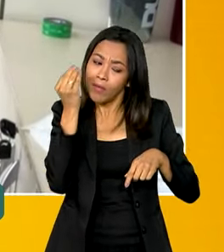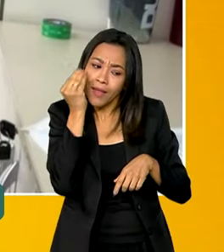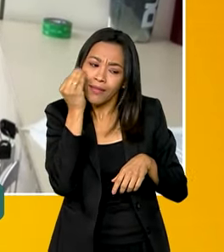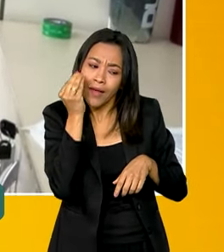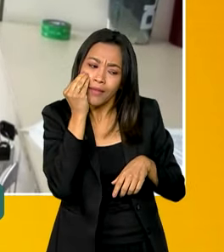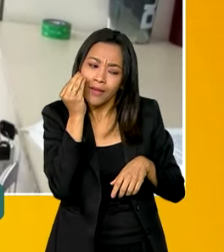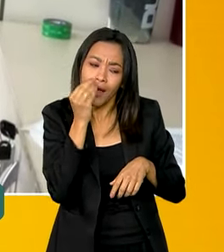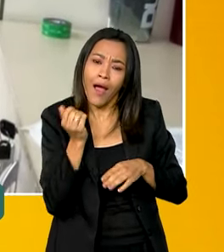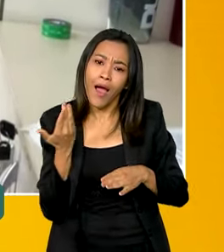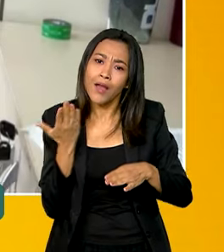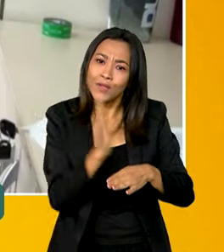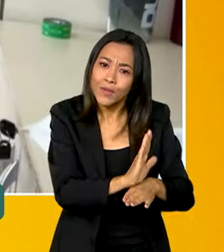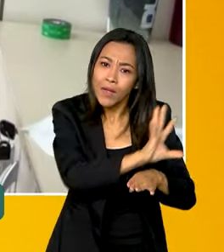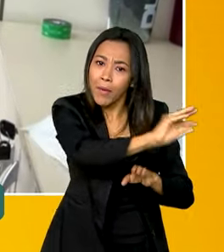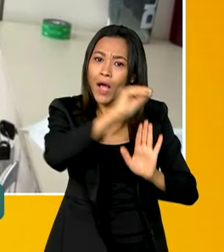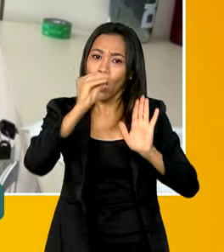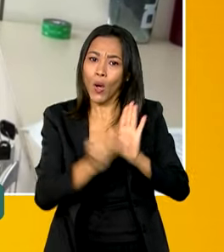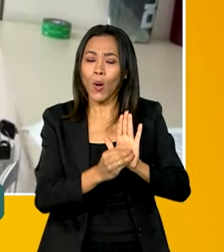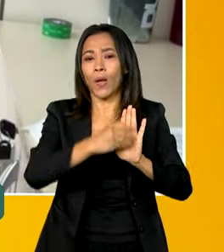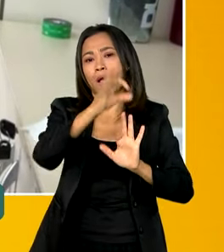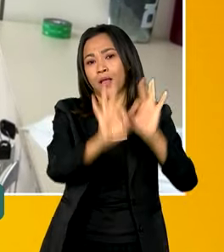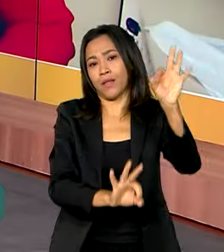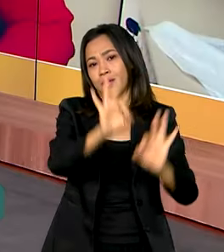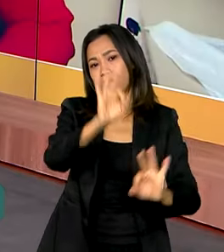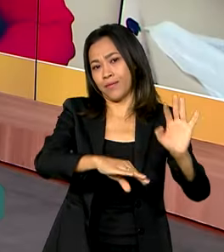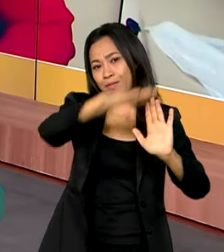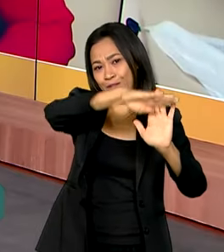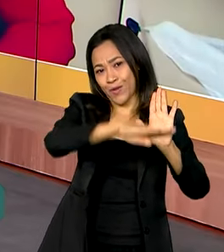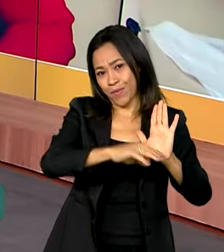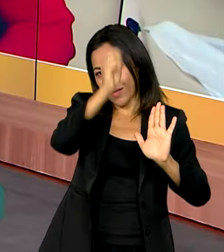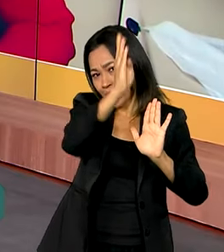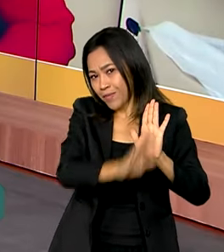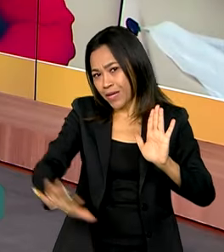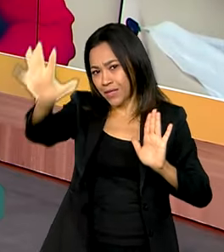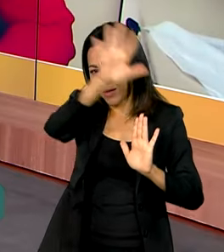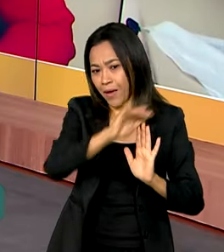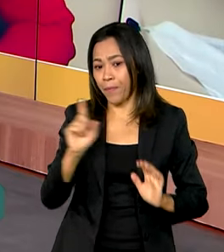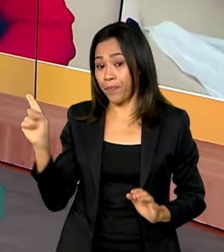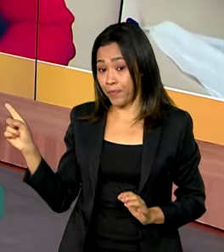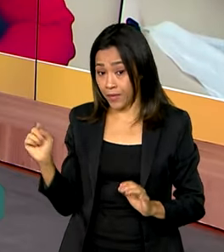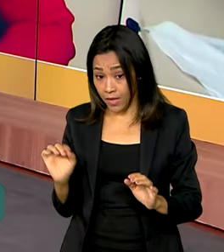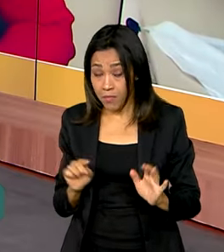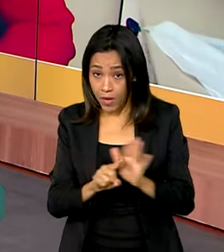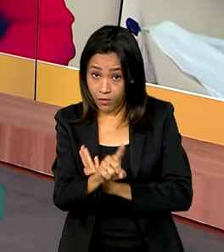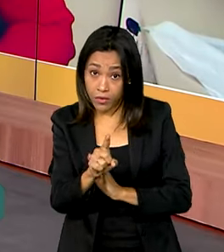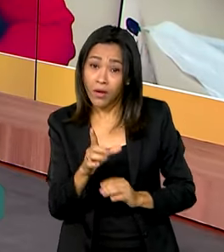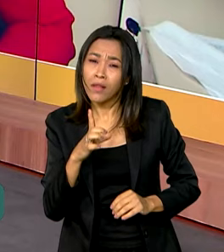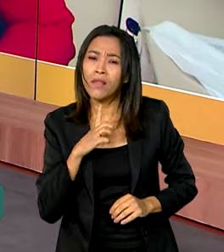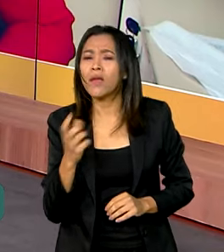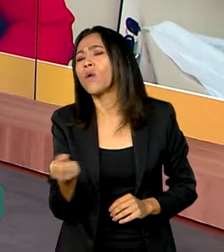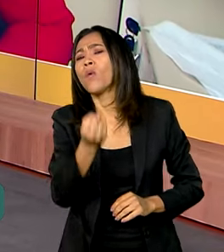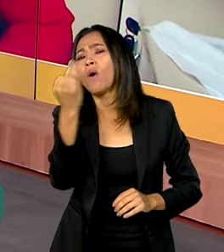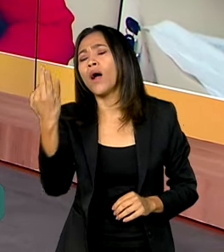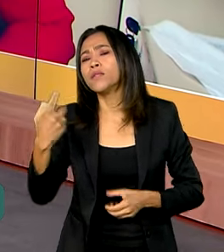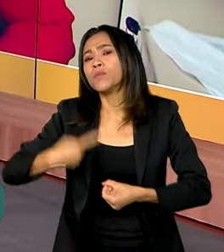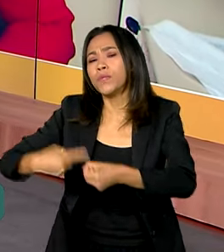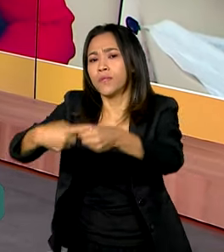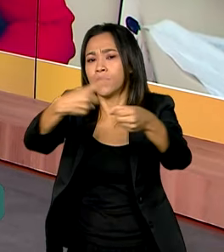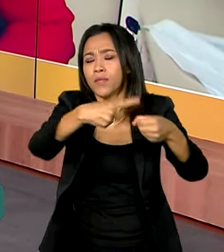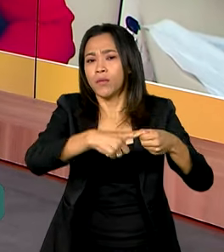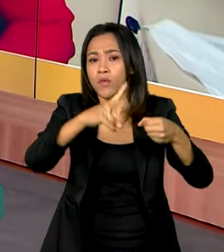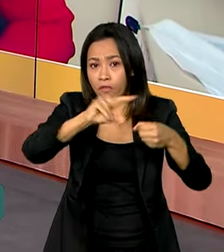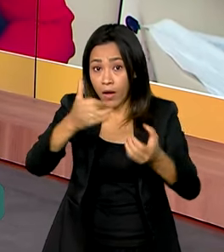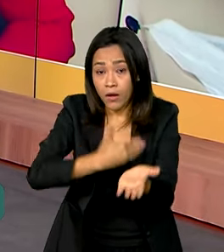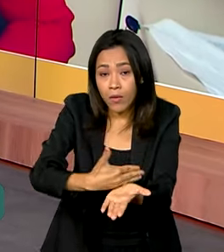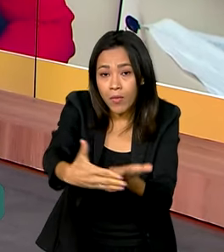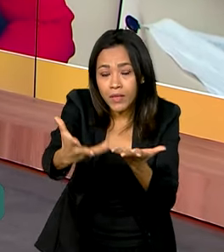incorporar também no Plano Nacional de Defensoria em todos os cantos. Já tem uma previsão, secretária, de quais municípios já vão começar a